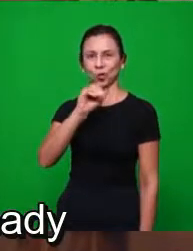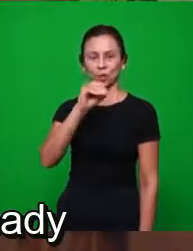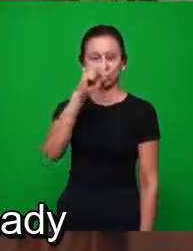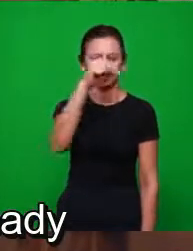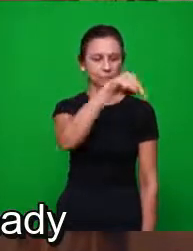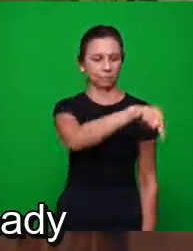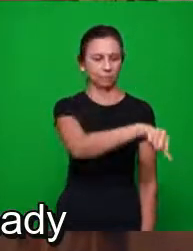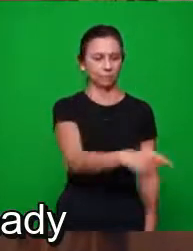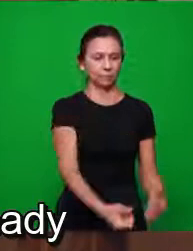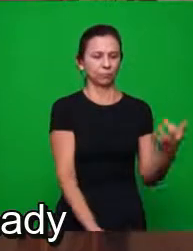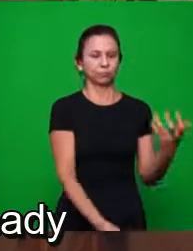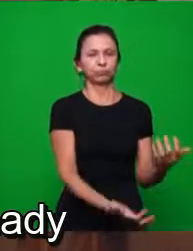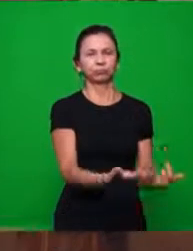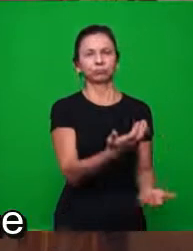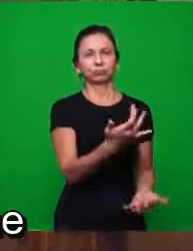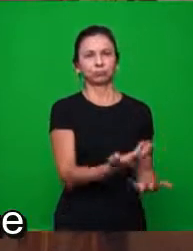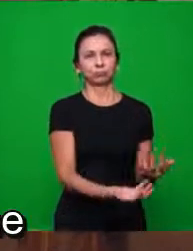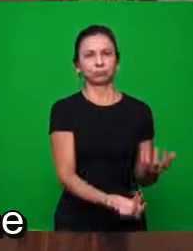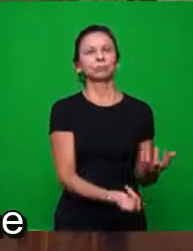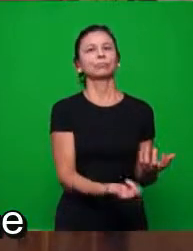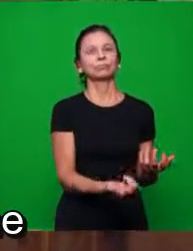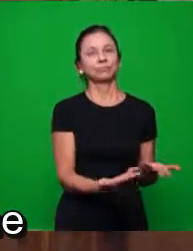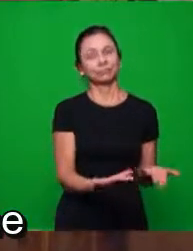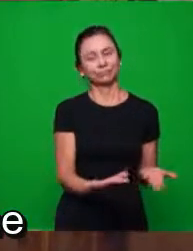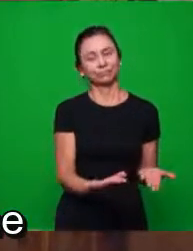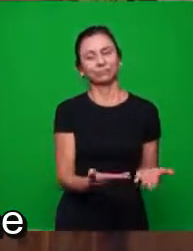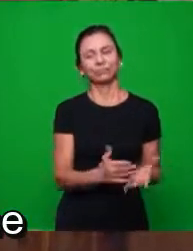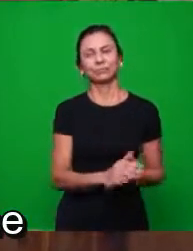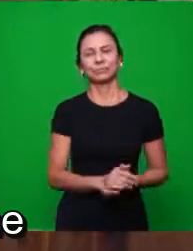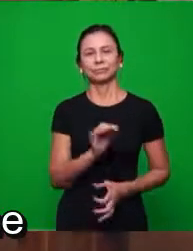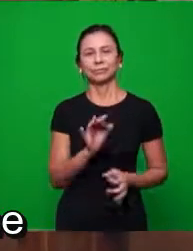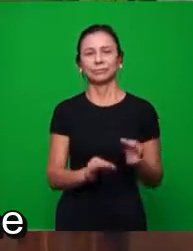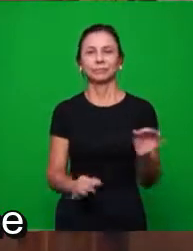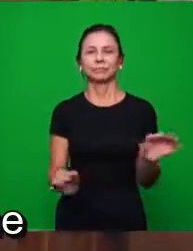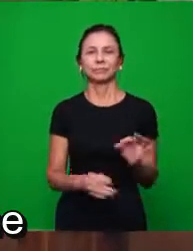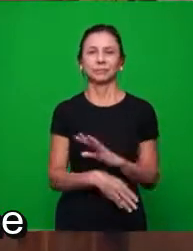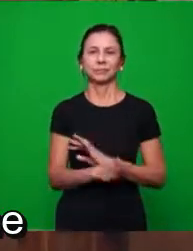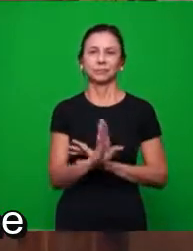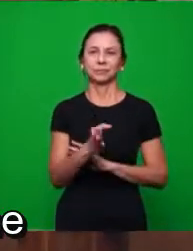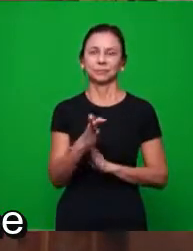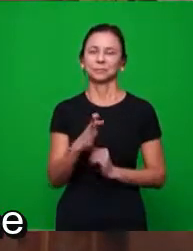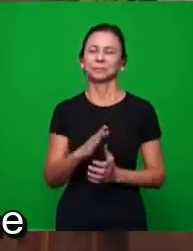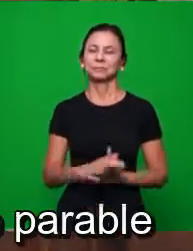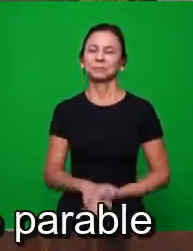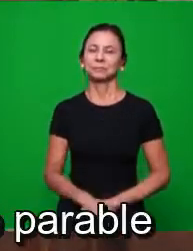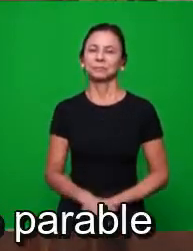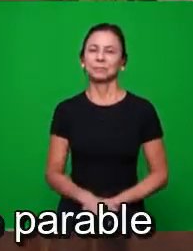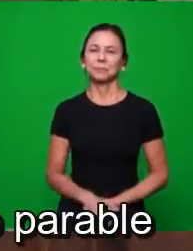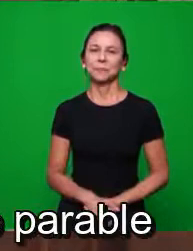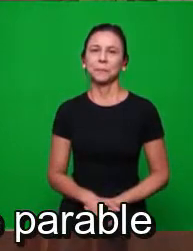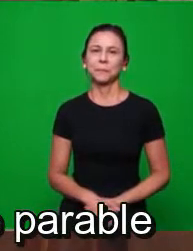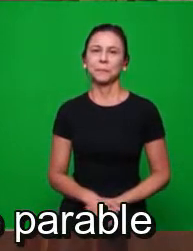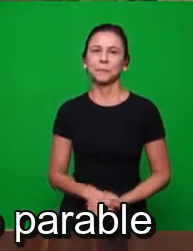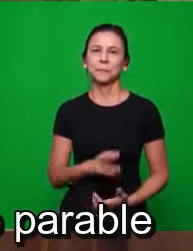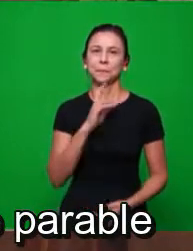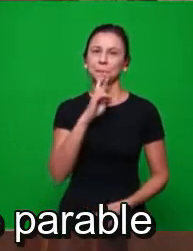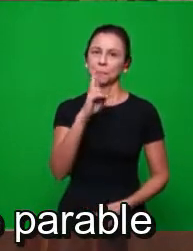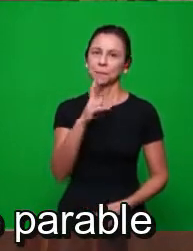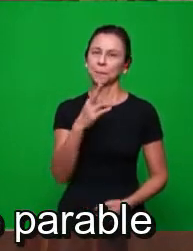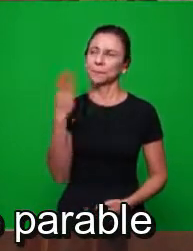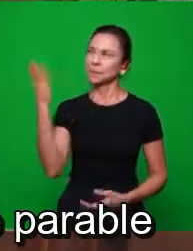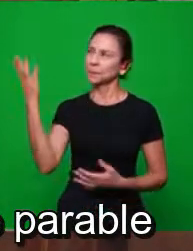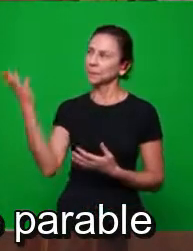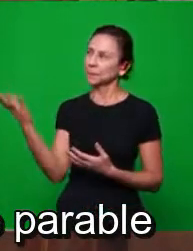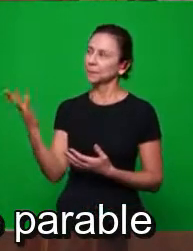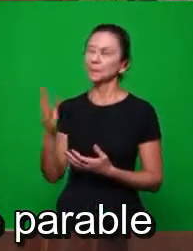definido. o juízo já está estabelecido. Vamos voltar, então, agora, temos a resposta, trigo e joio,